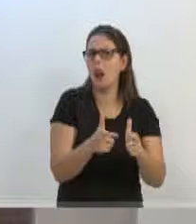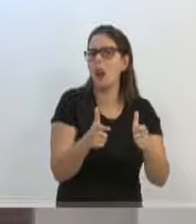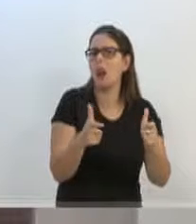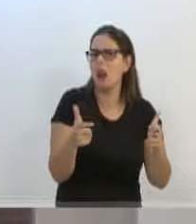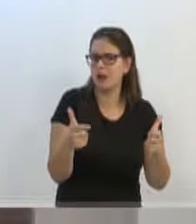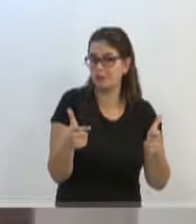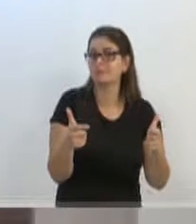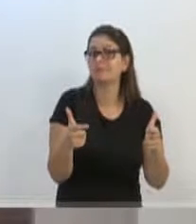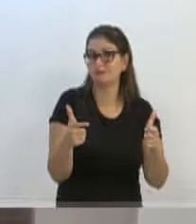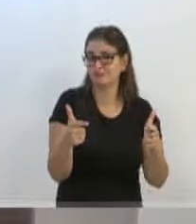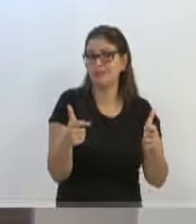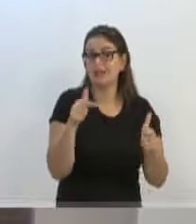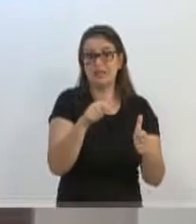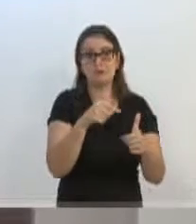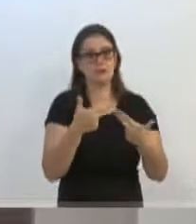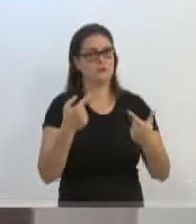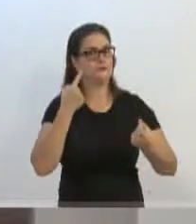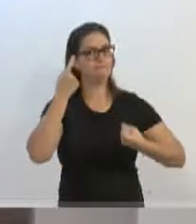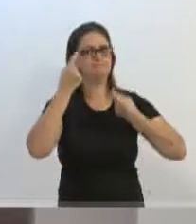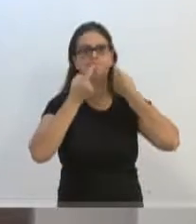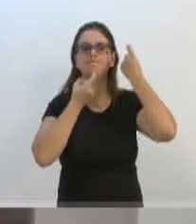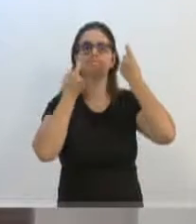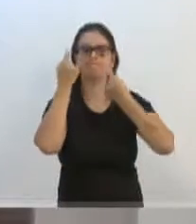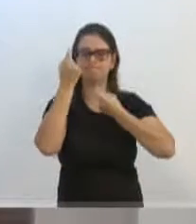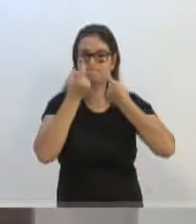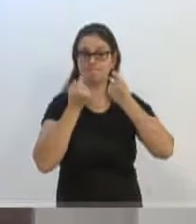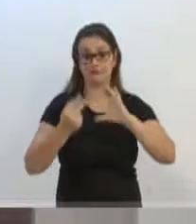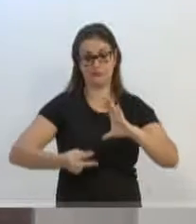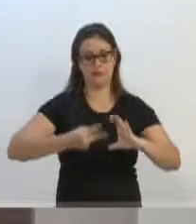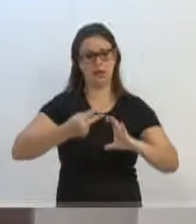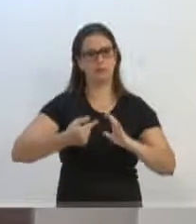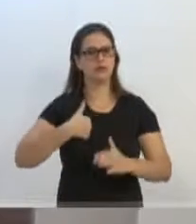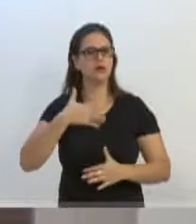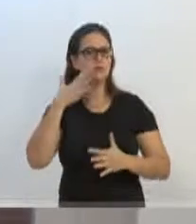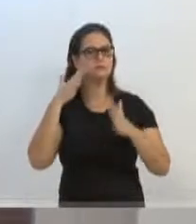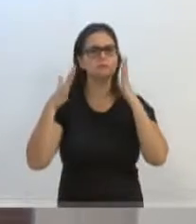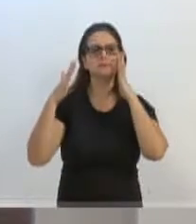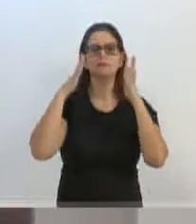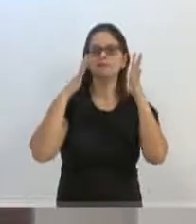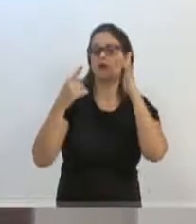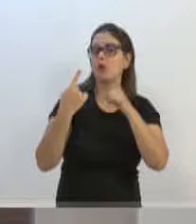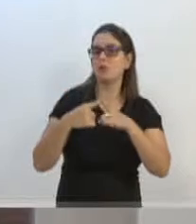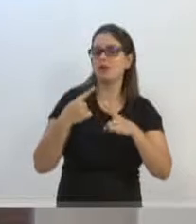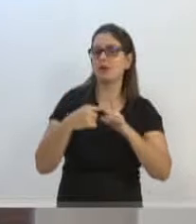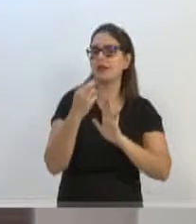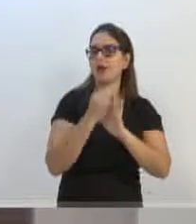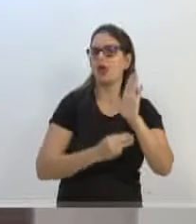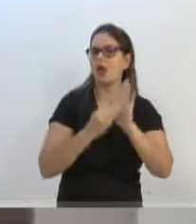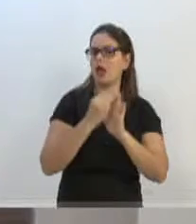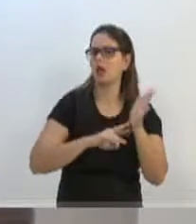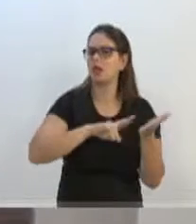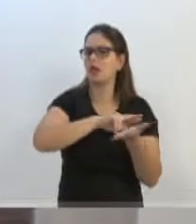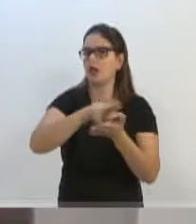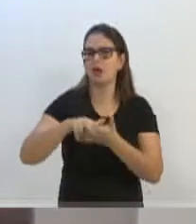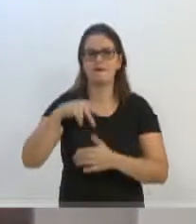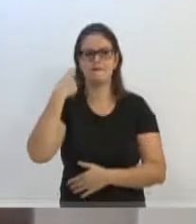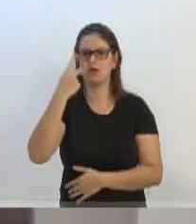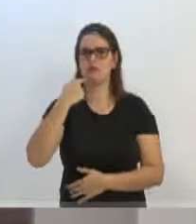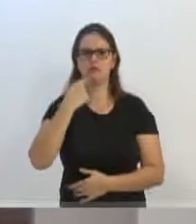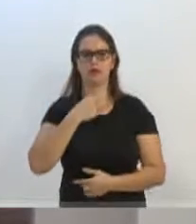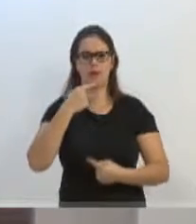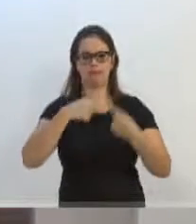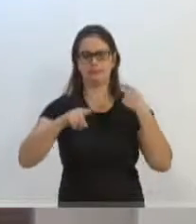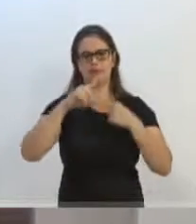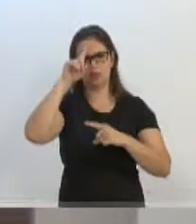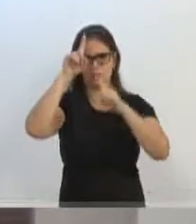Então, isso é algo que preocupa, e algo que essa casa tem que questionar. Até porque há métodos. O vereador não está impedido na